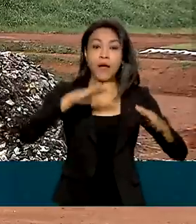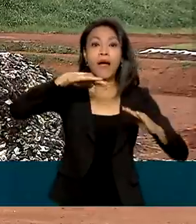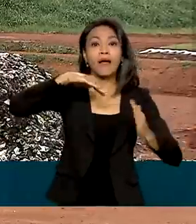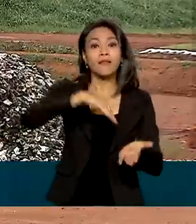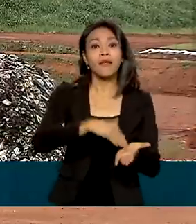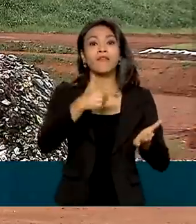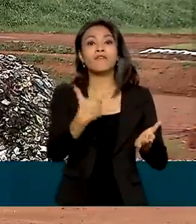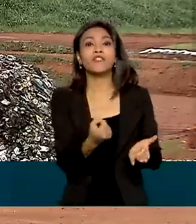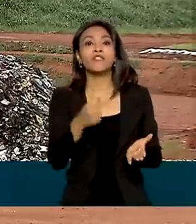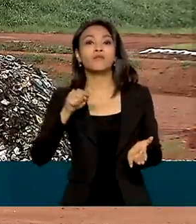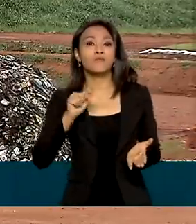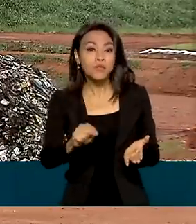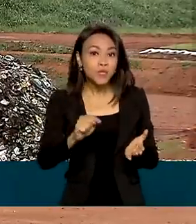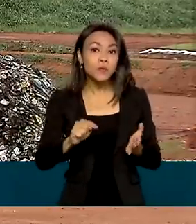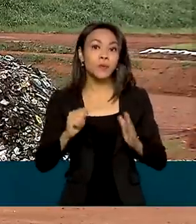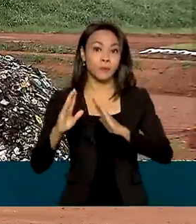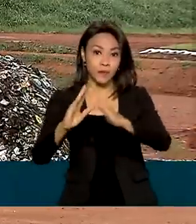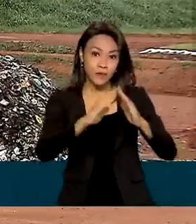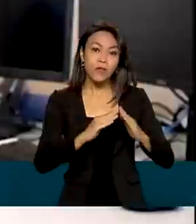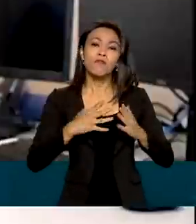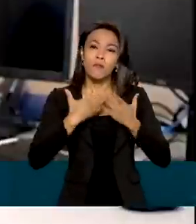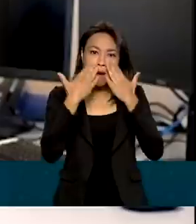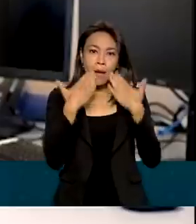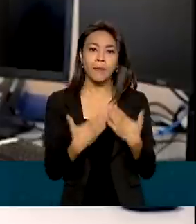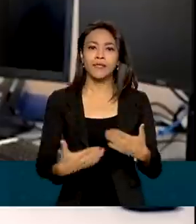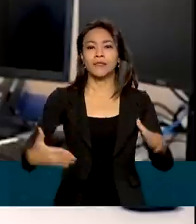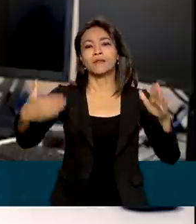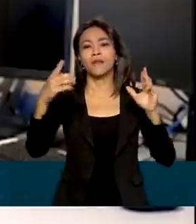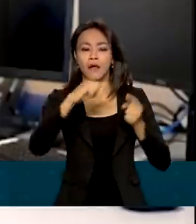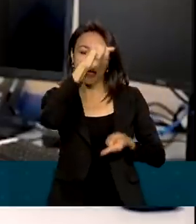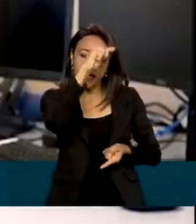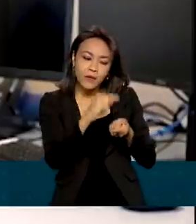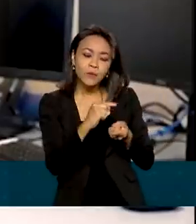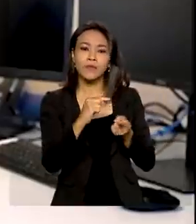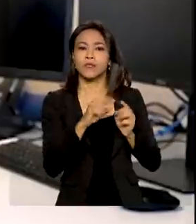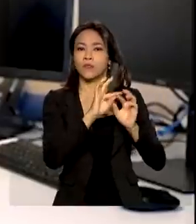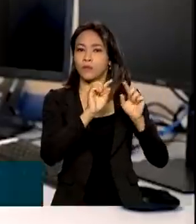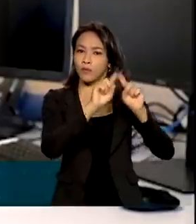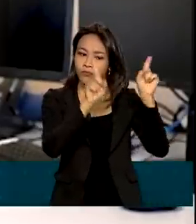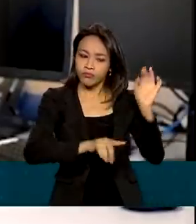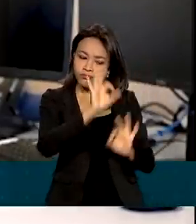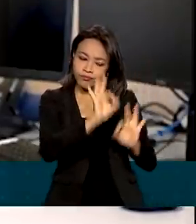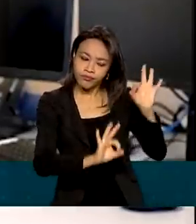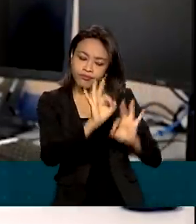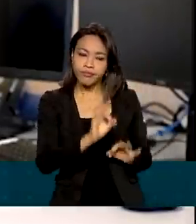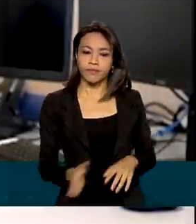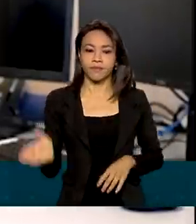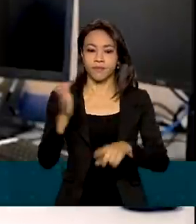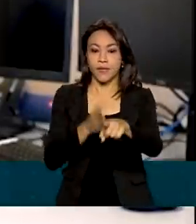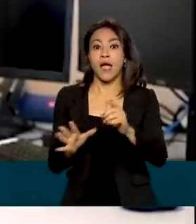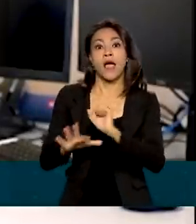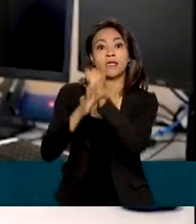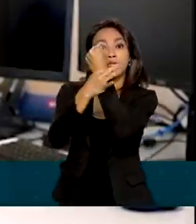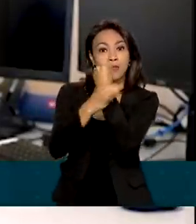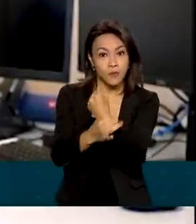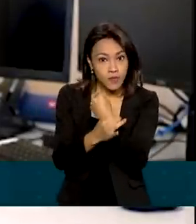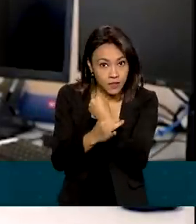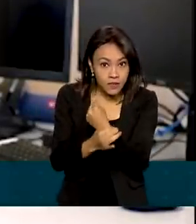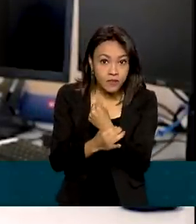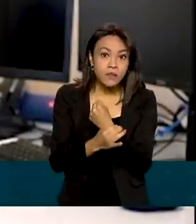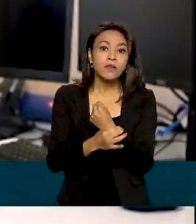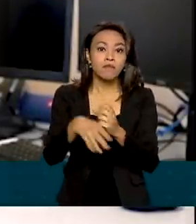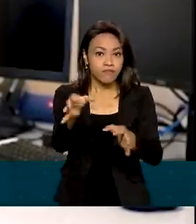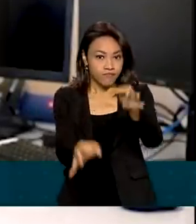poder apresentar um plano simplificado. Traz mais segurança jurídica, previsibilidade e agilidade,